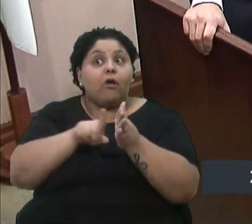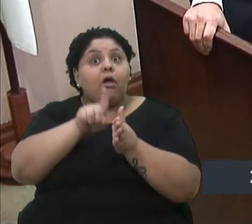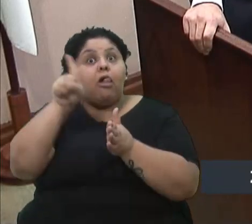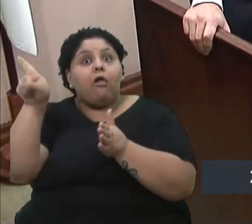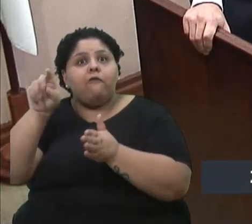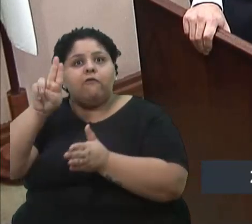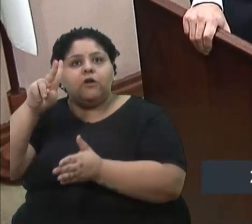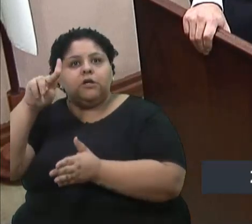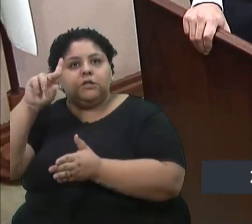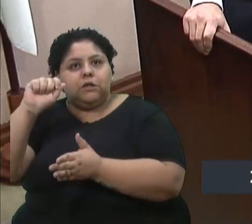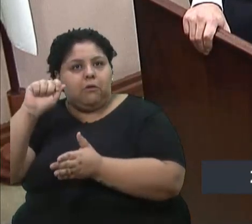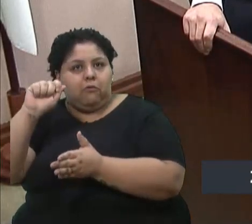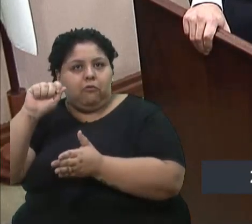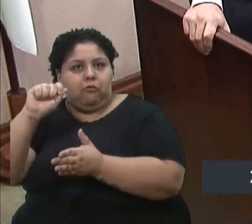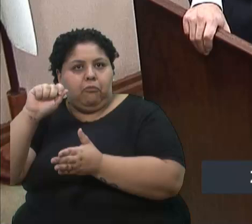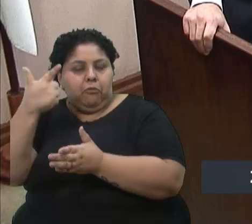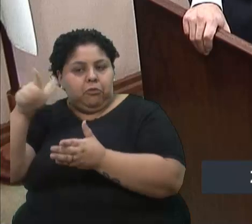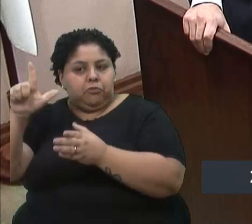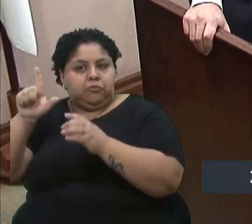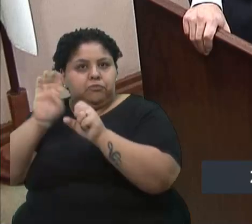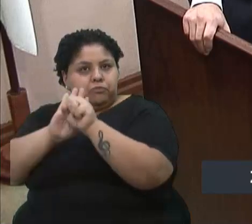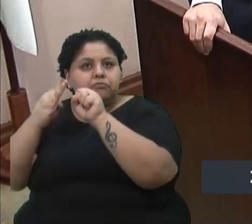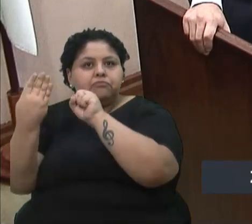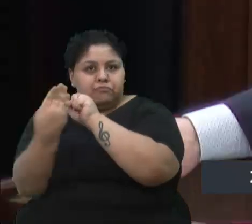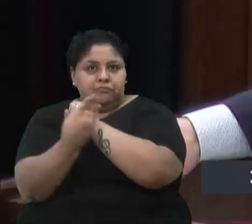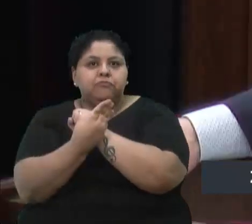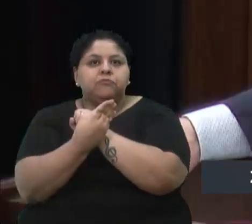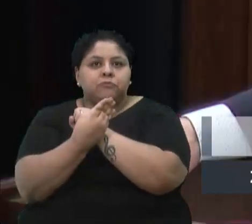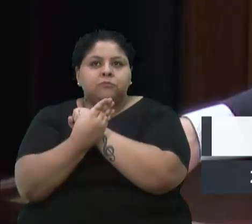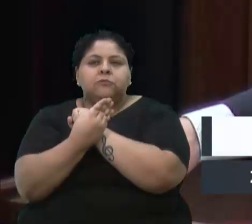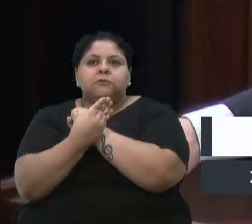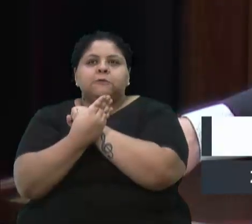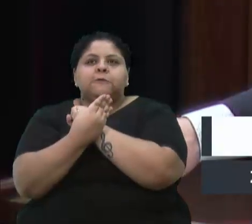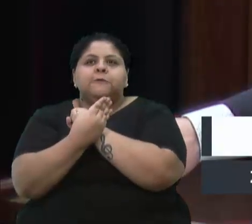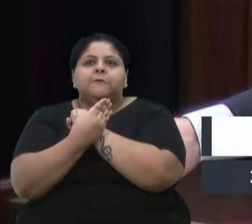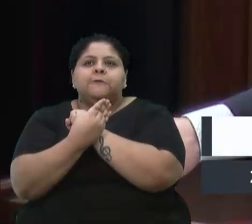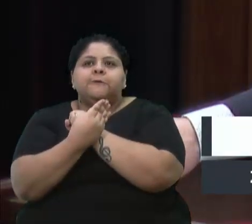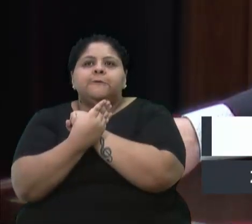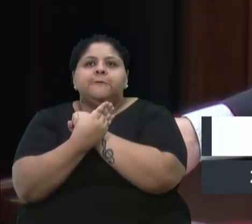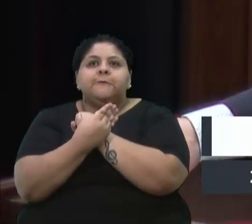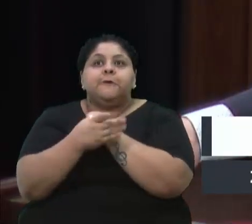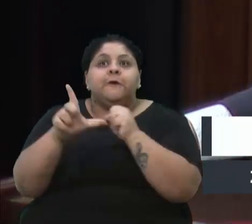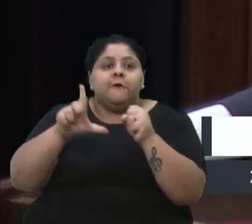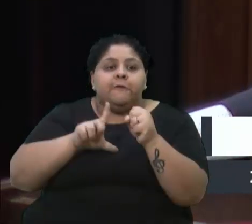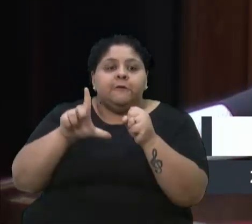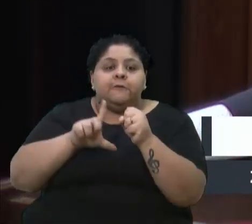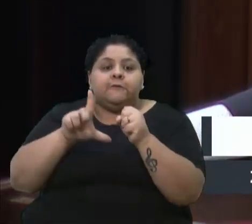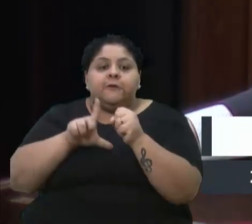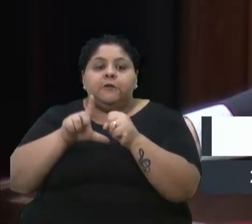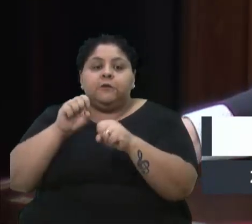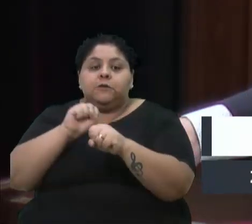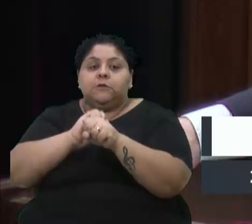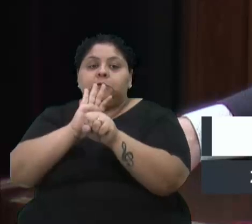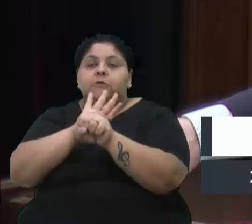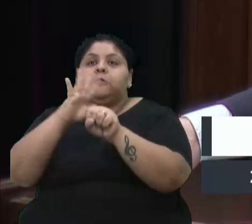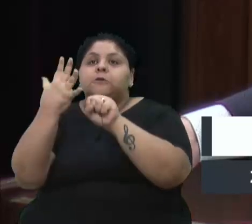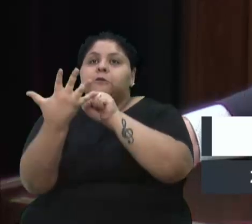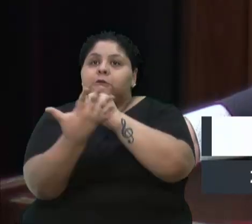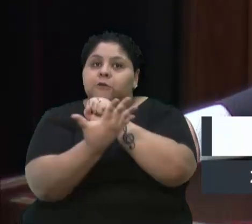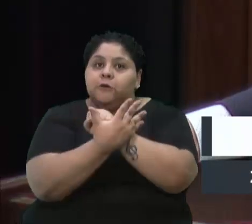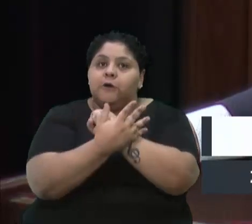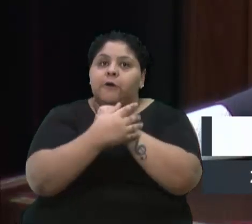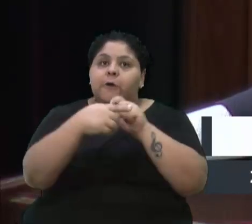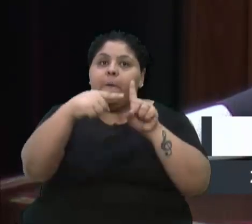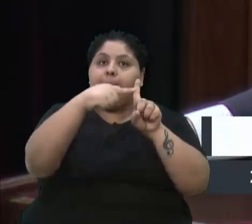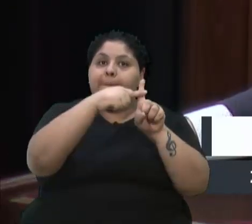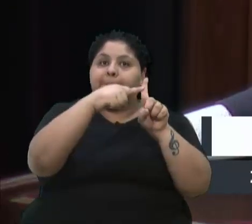bairro Jardim Adorado, e foi constatado, testado, teste Covid positivo para ela e a filha de seis